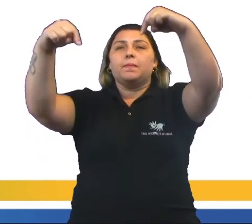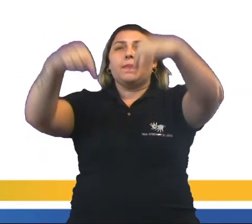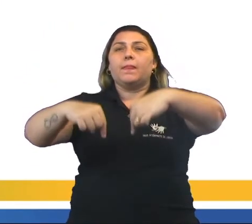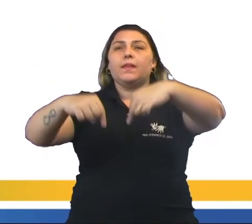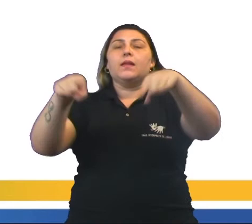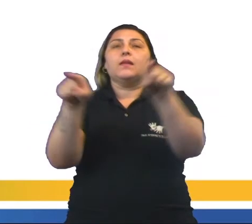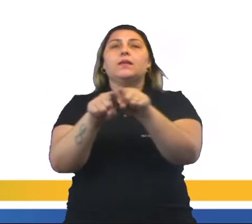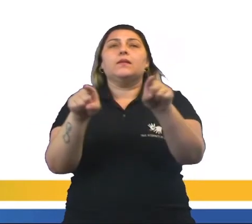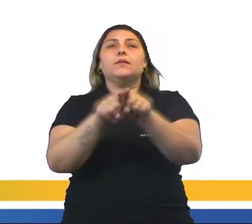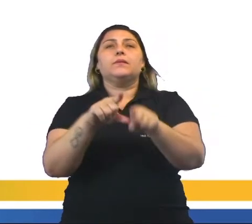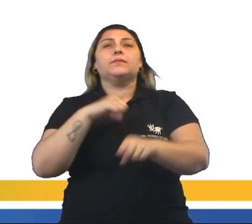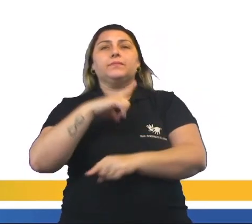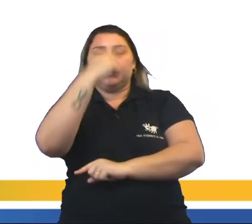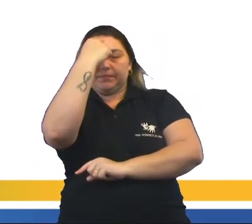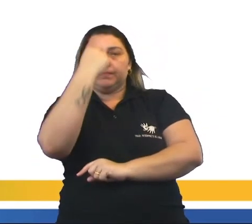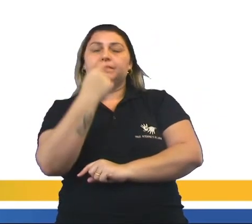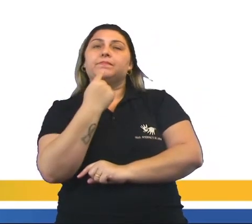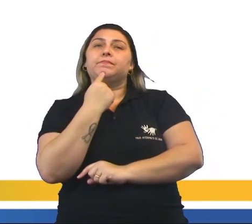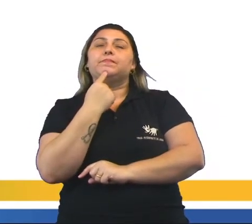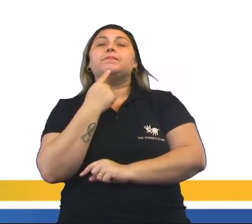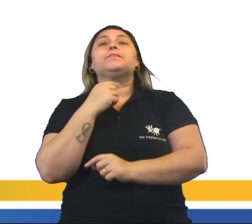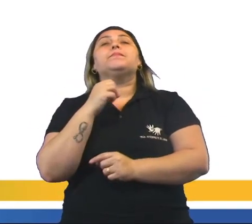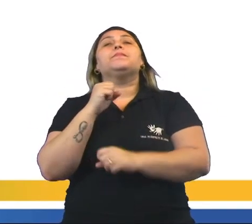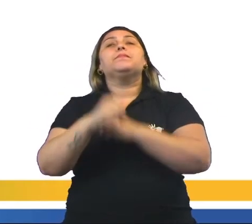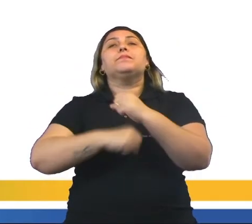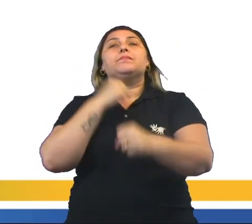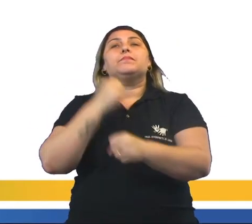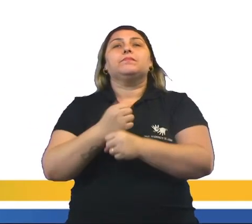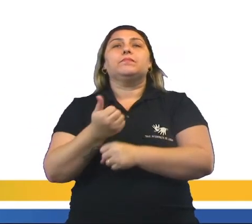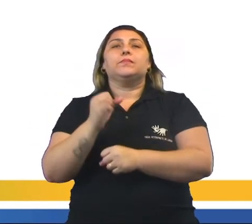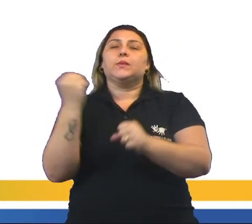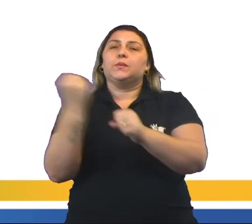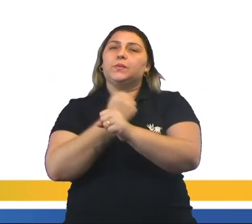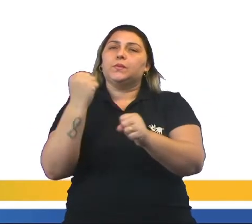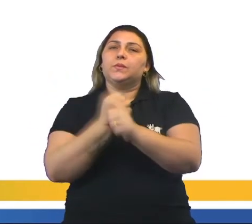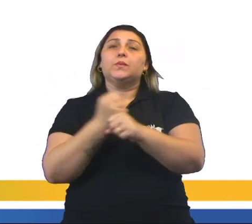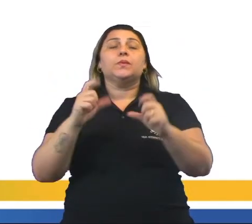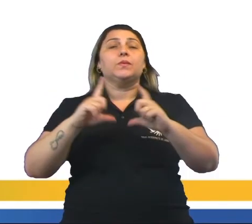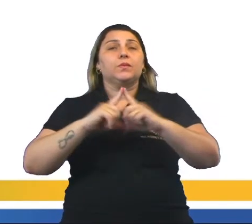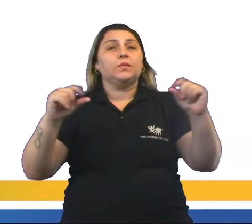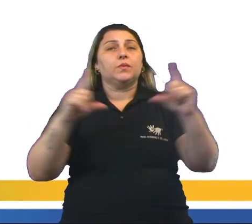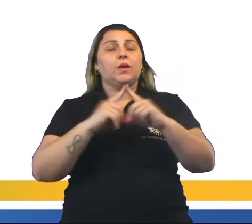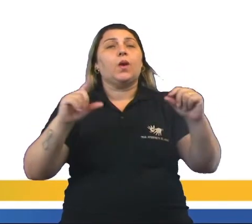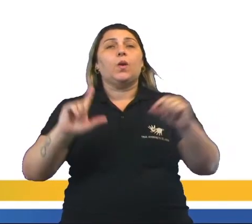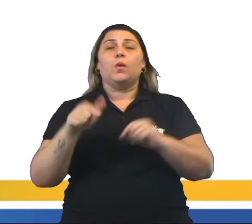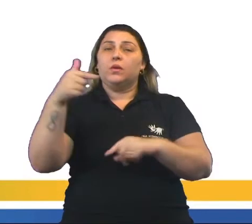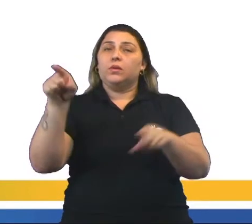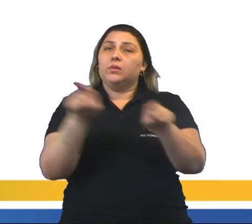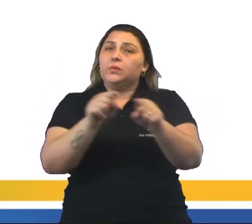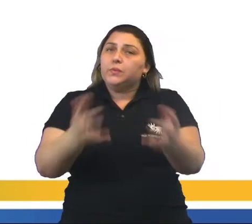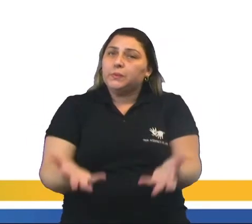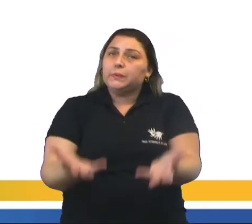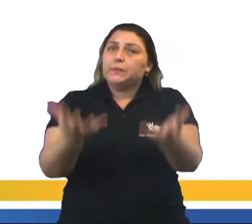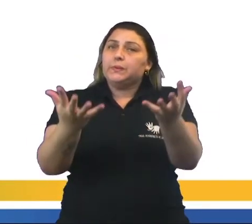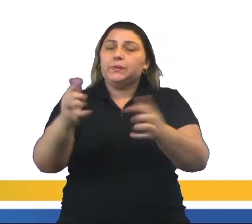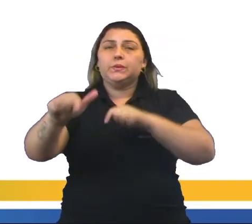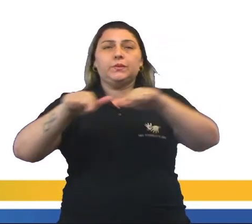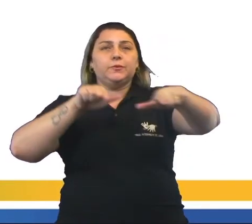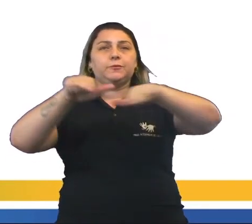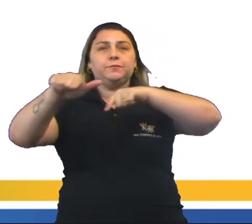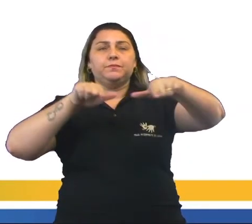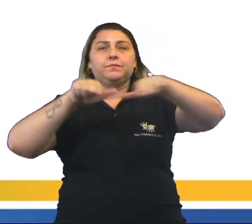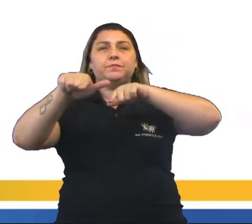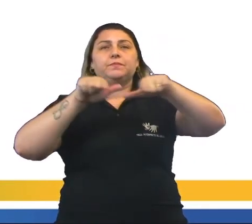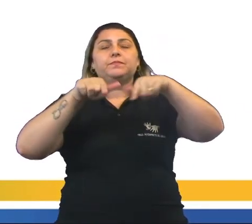temos aí uma imagem que na década de 60, a construção de Brasília foi outro motor também de atração de trabalhadores,